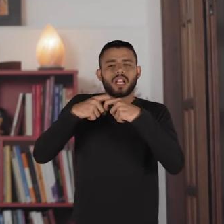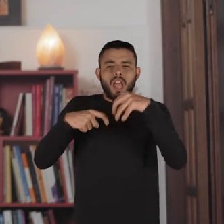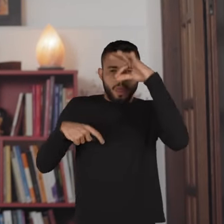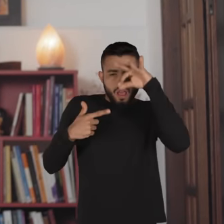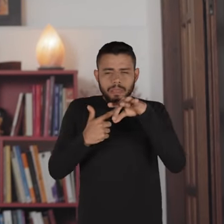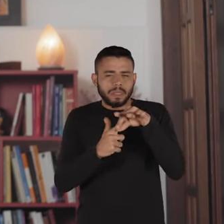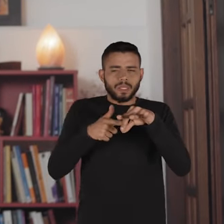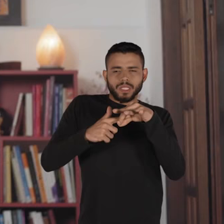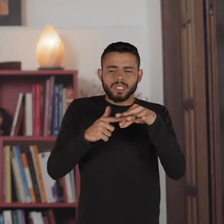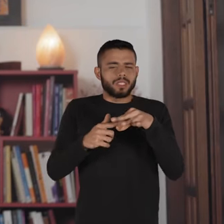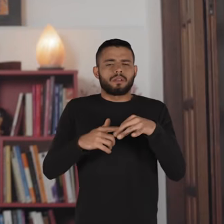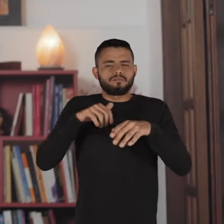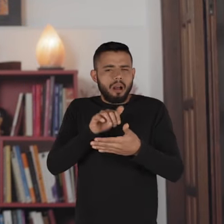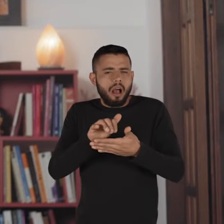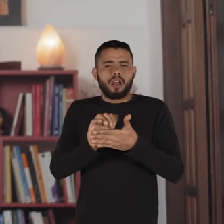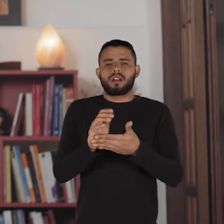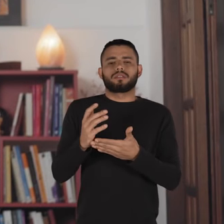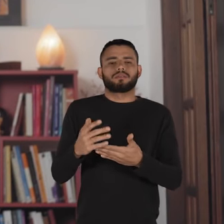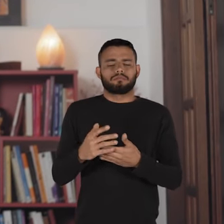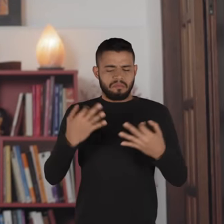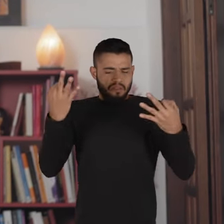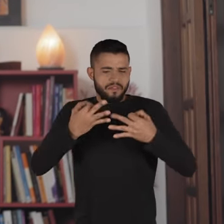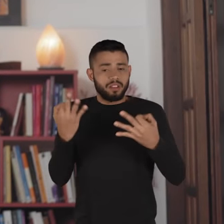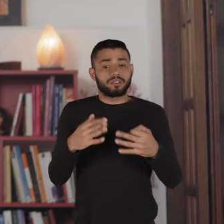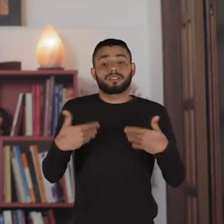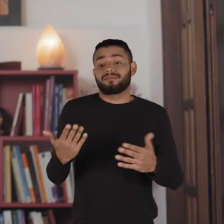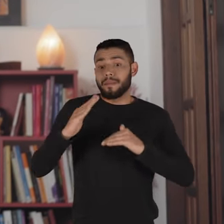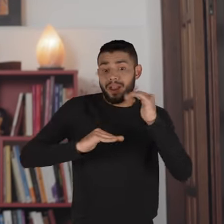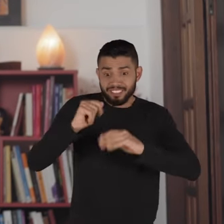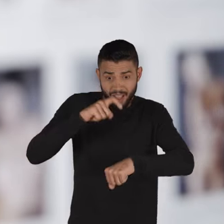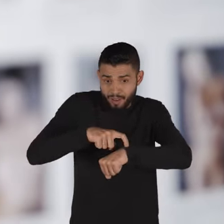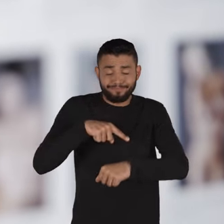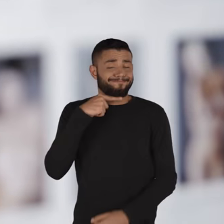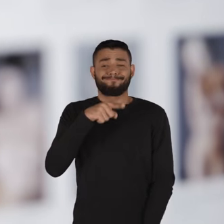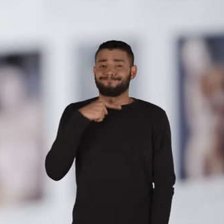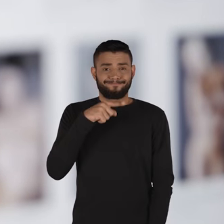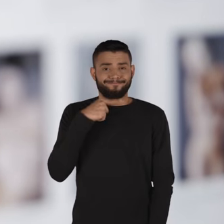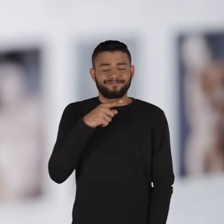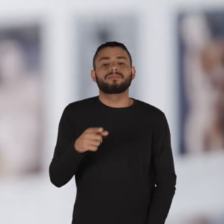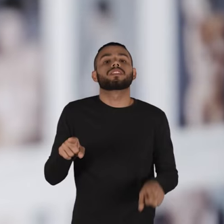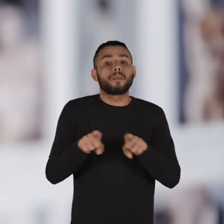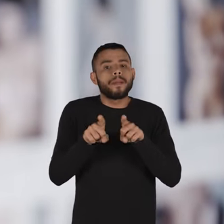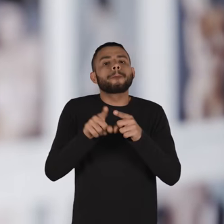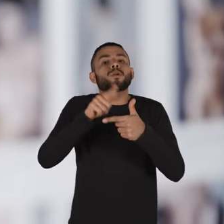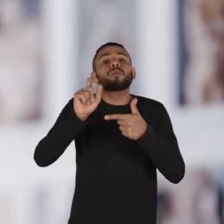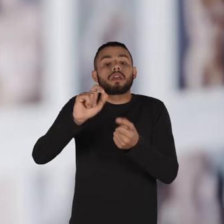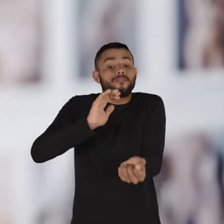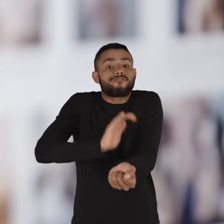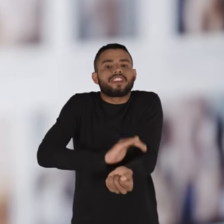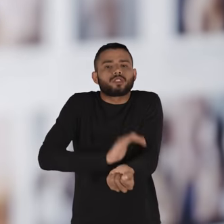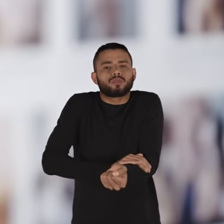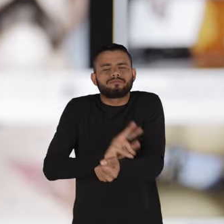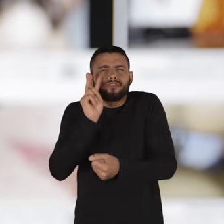penetração e de performar e acaba que não dá muito certo na prática. Sem falar no grande problema